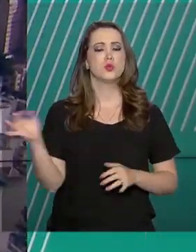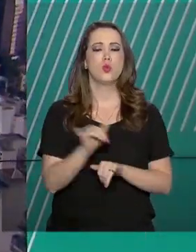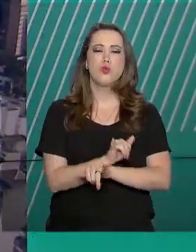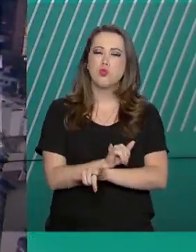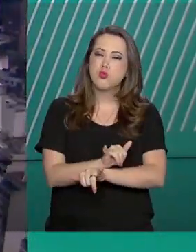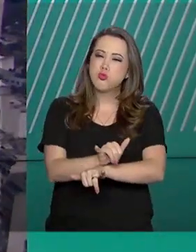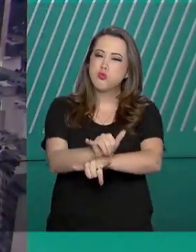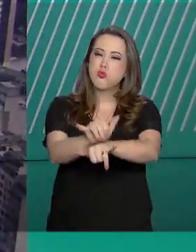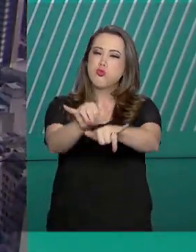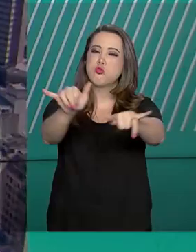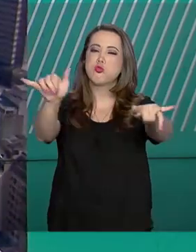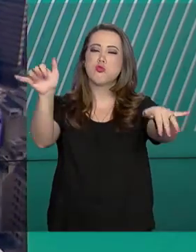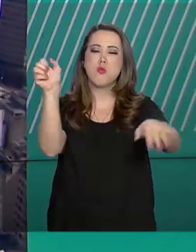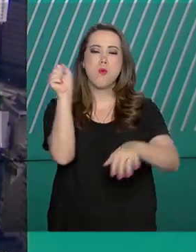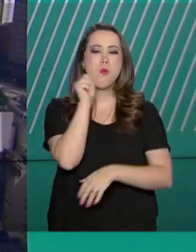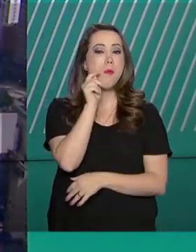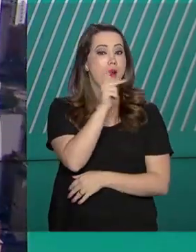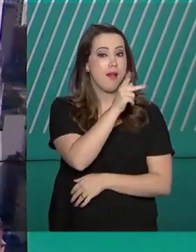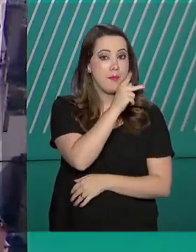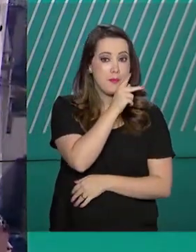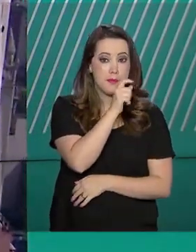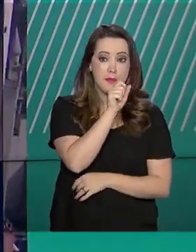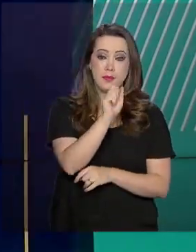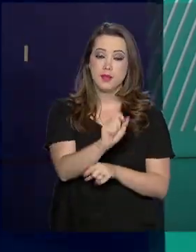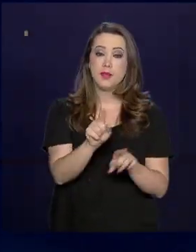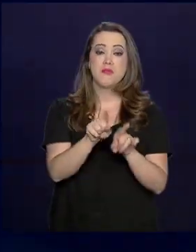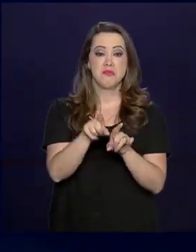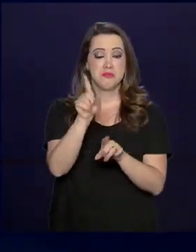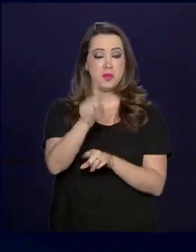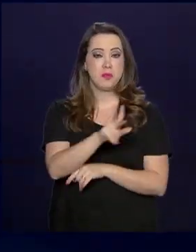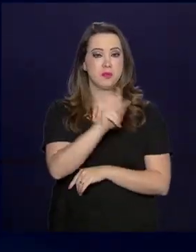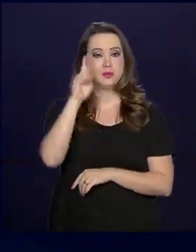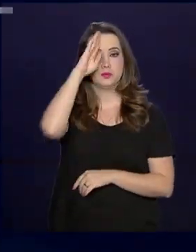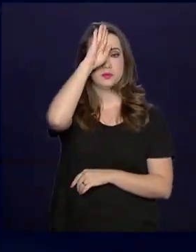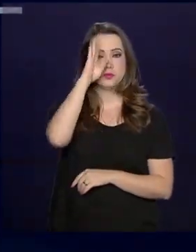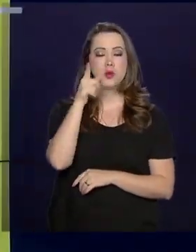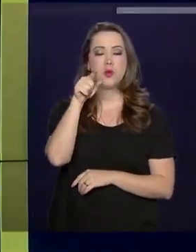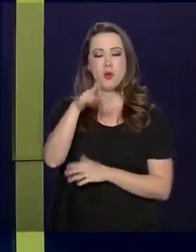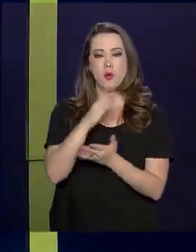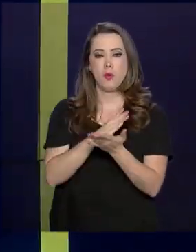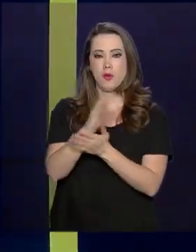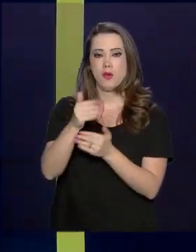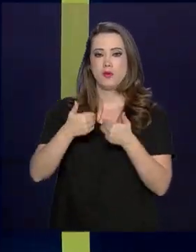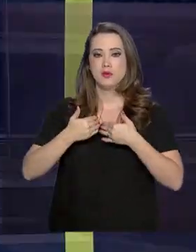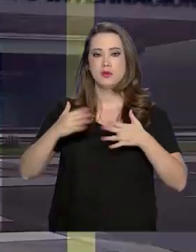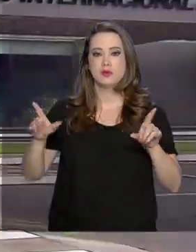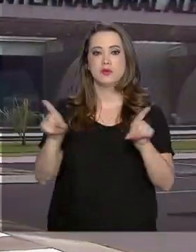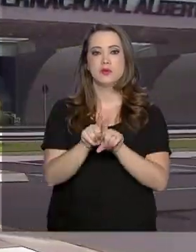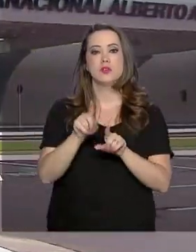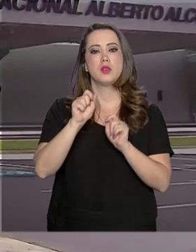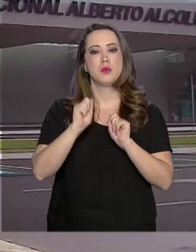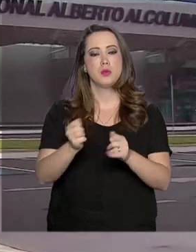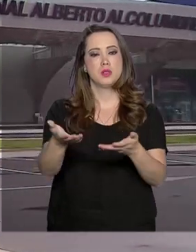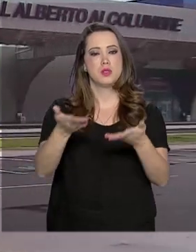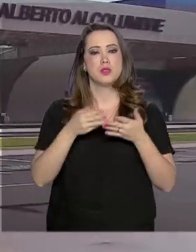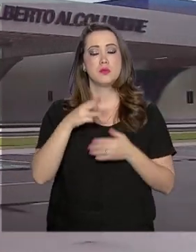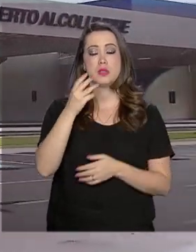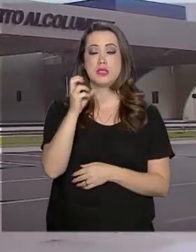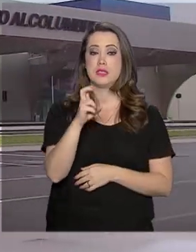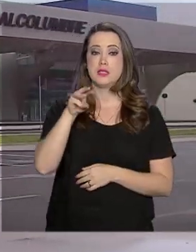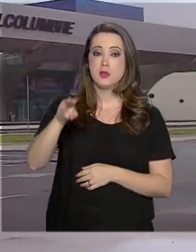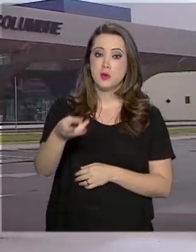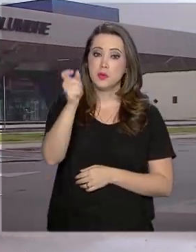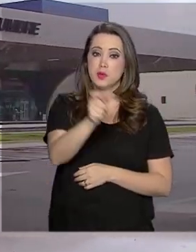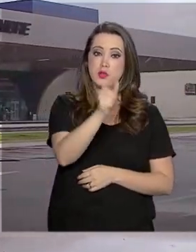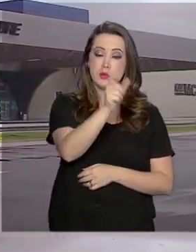internacional de Macapá, no Amapá. O presidente Jair Bolsonaro participou do lançamento do terminal, que poderá receber 5 milhões de